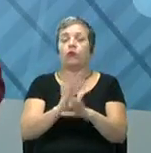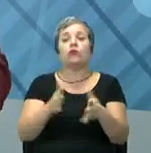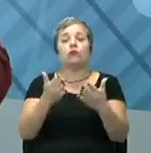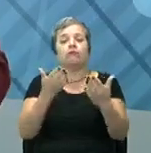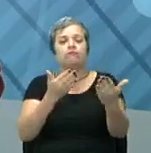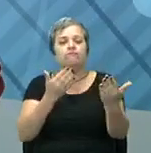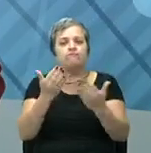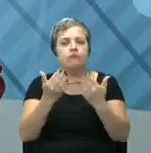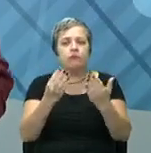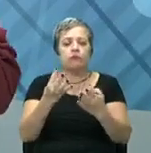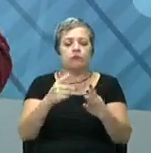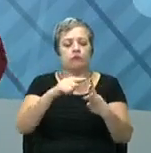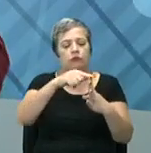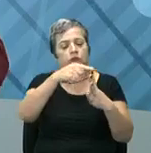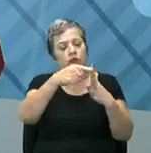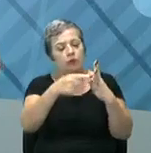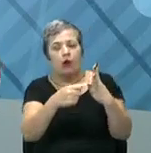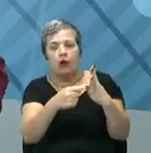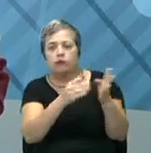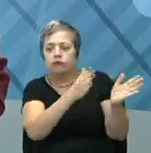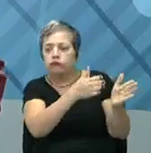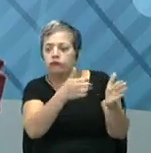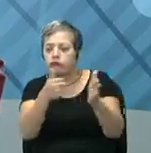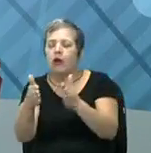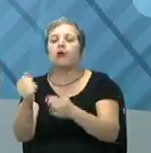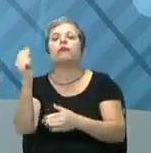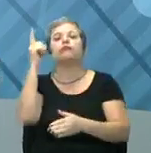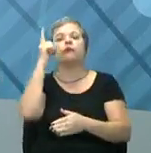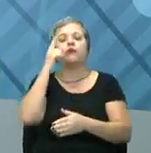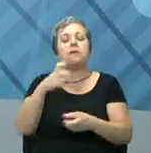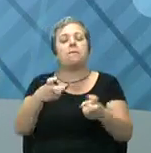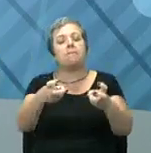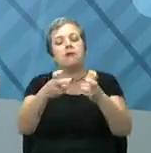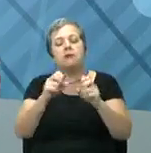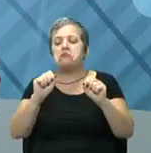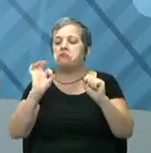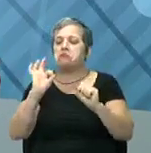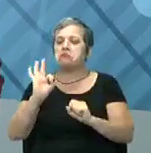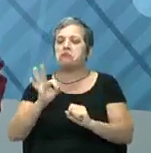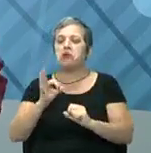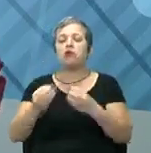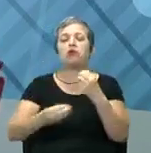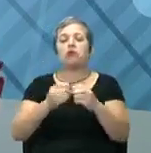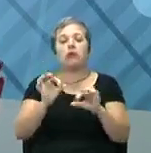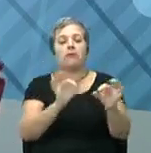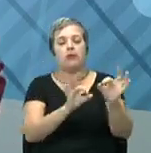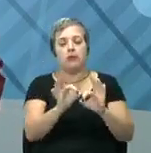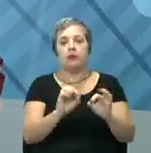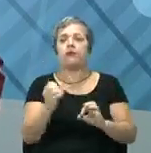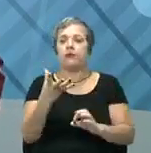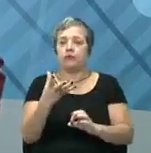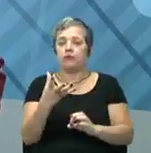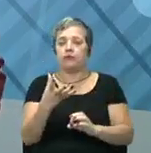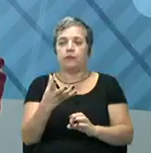analiso essas quatro etapas, eu consigo ver de forma clara como é feito o planejamento. Mas vamos voltar para o